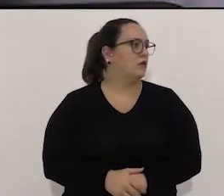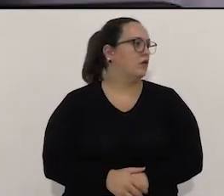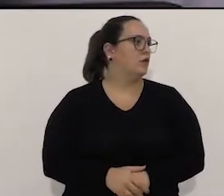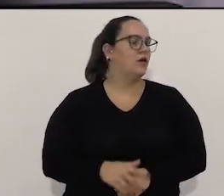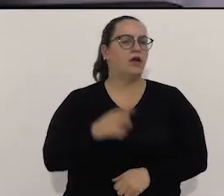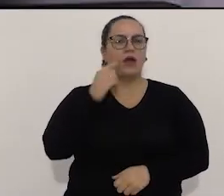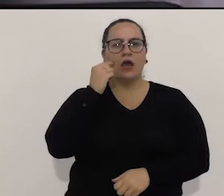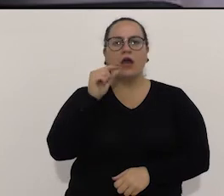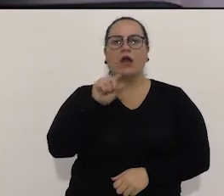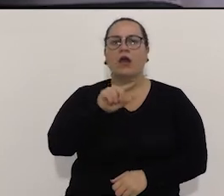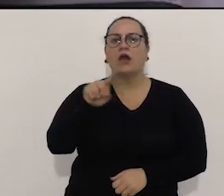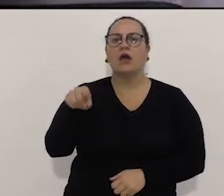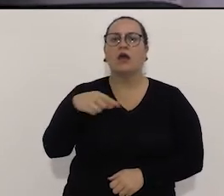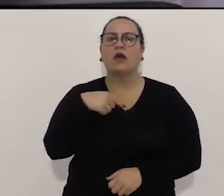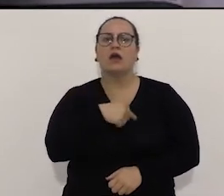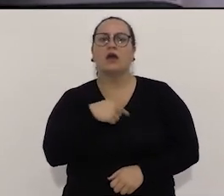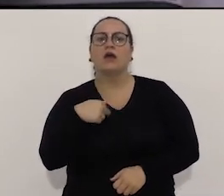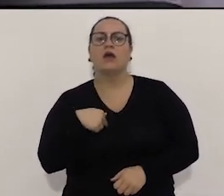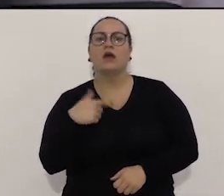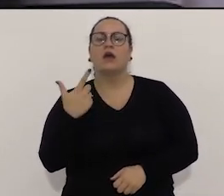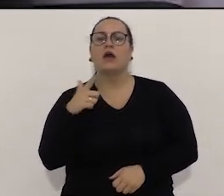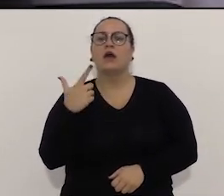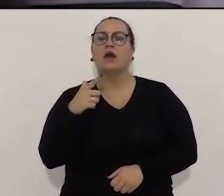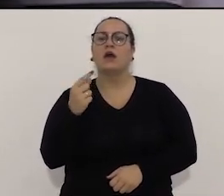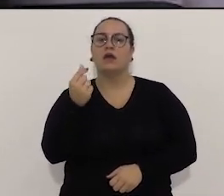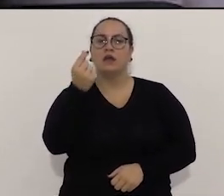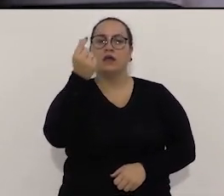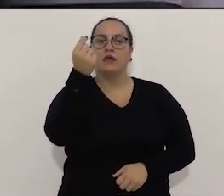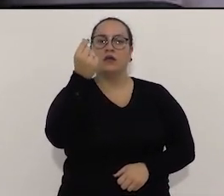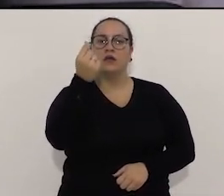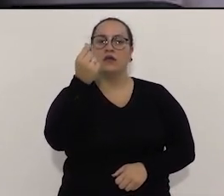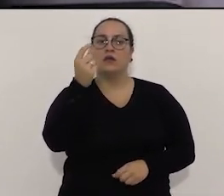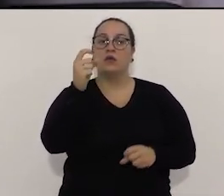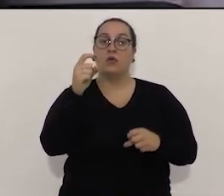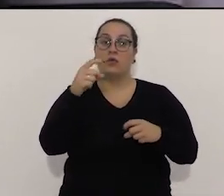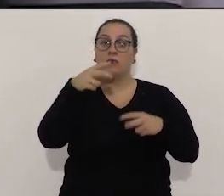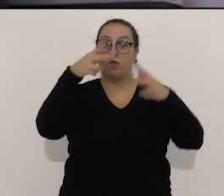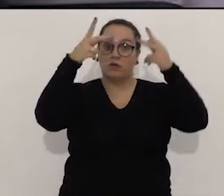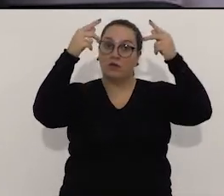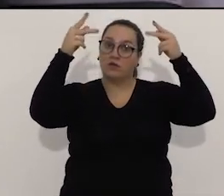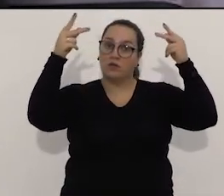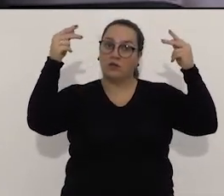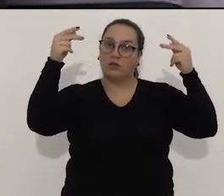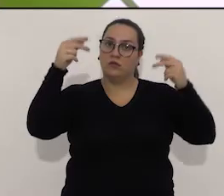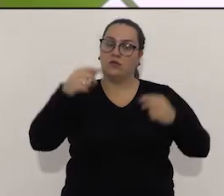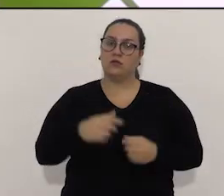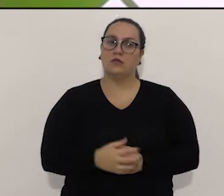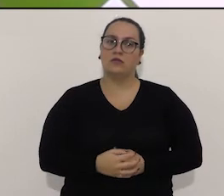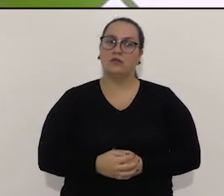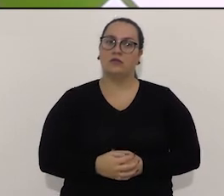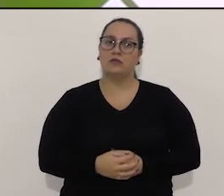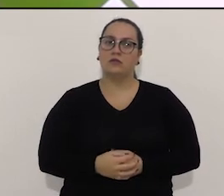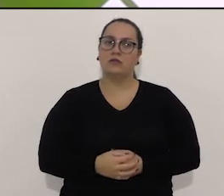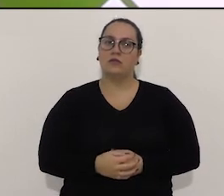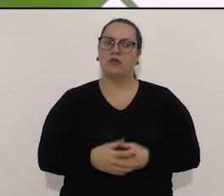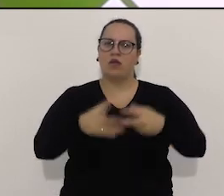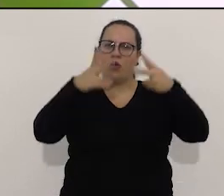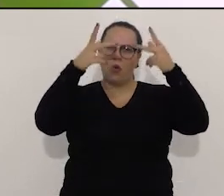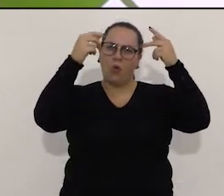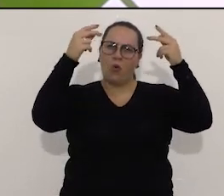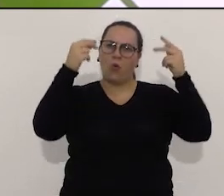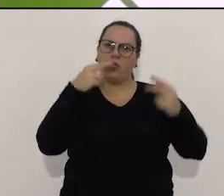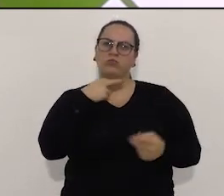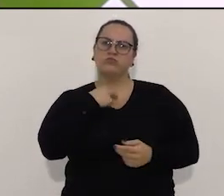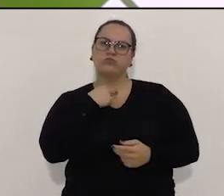O o senhor acha na nossa saúde? Há falta de recursos ou falta de gestão? Eu acho que há um pouco de falta de gestão.